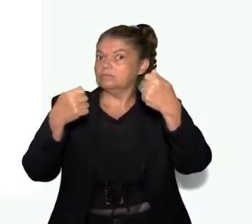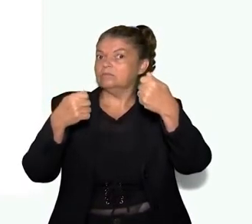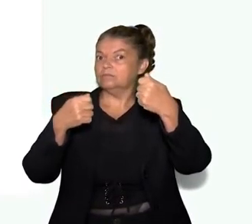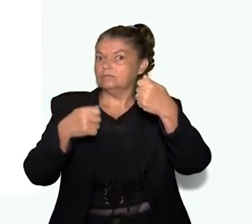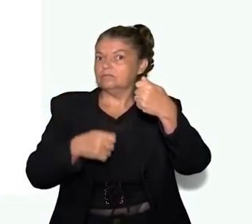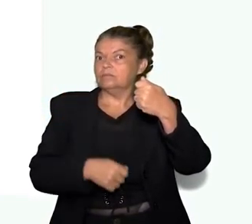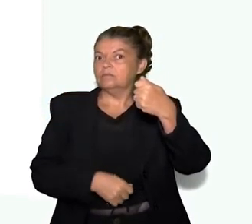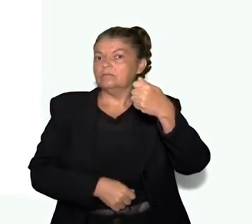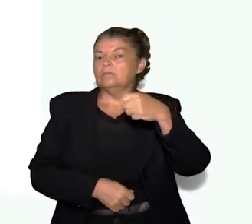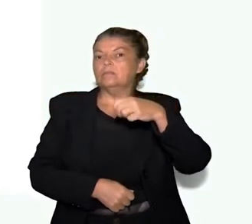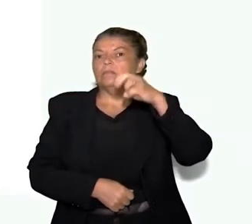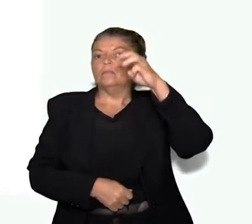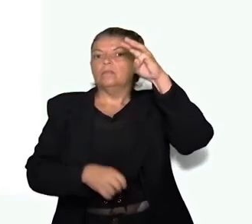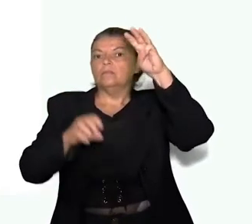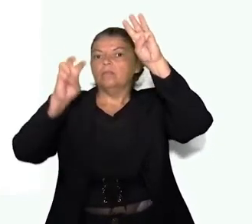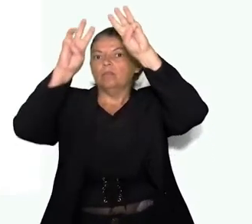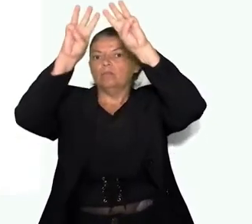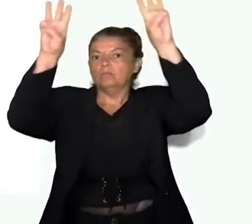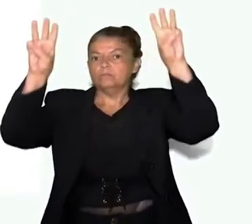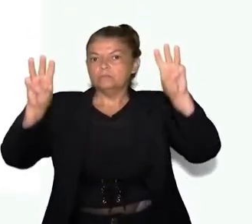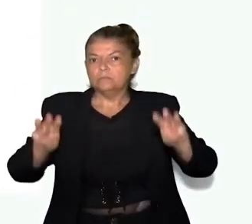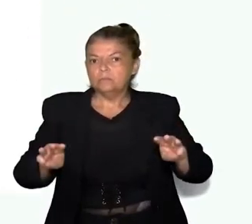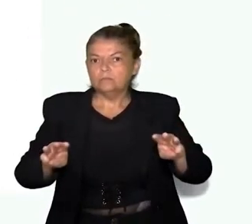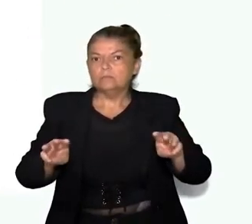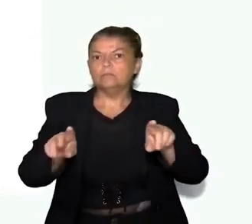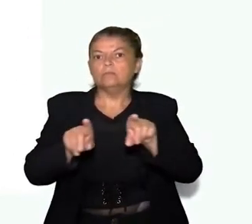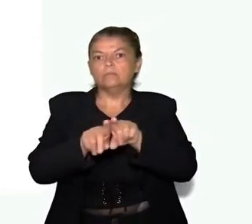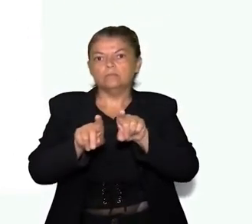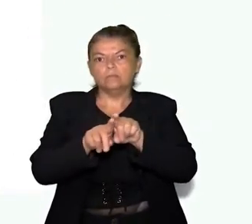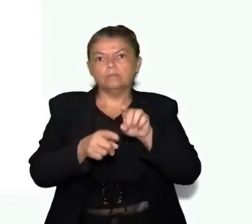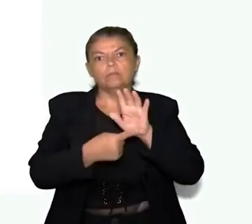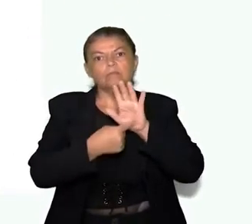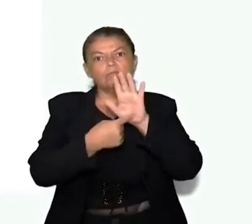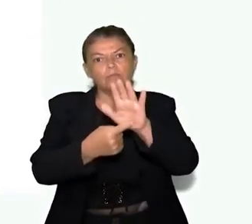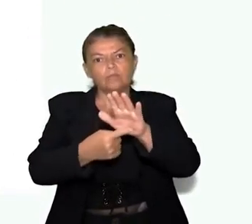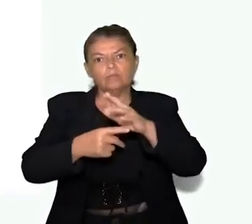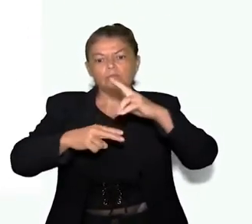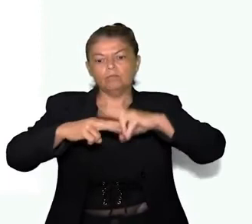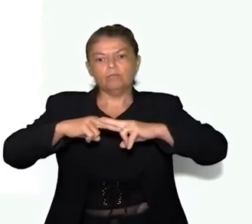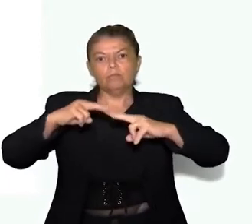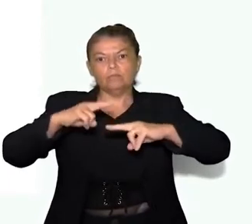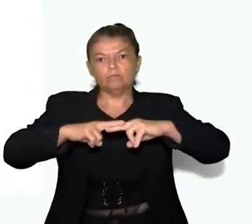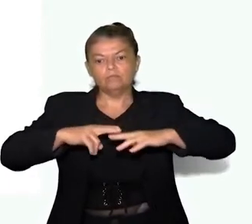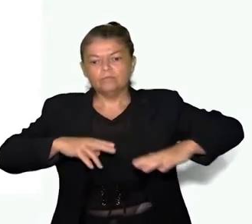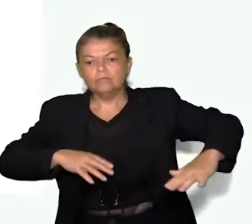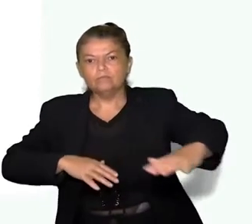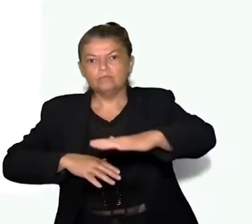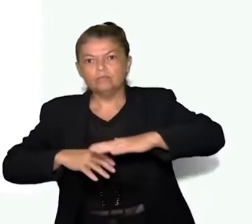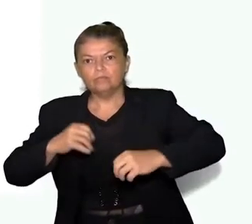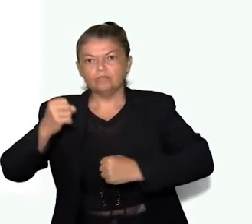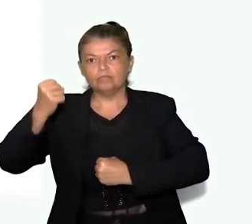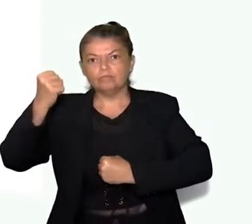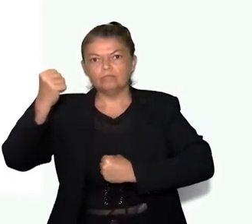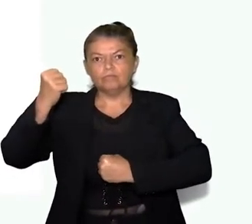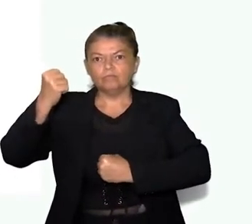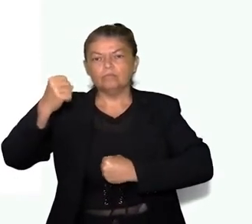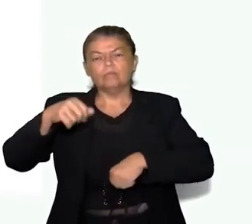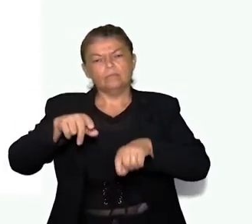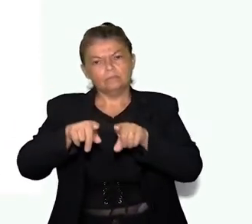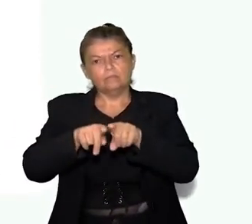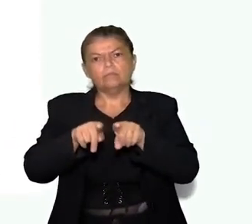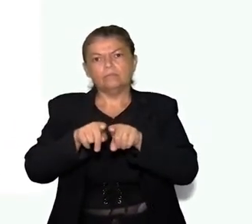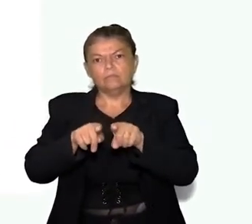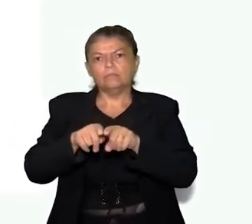museus, as estradas, a rodovia, o pátio do forró, o Morro Bom Jesus aqui no centro. E mostra esses pontos